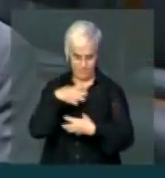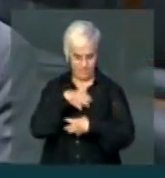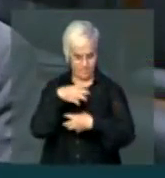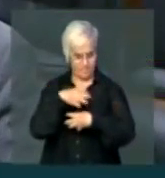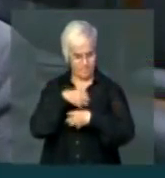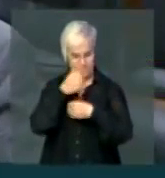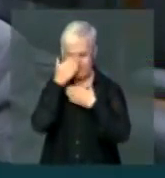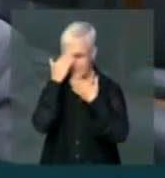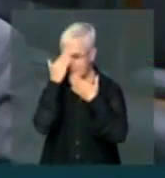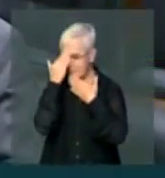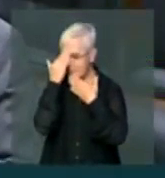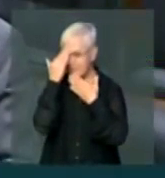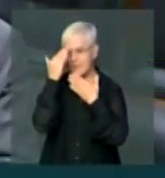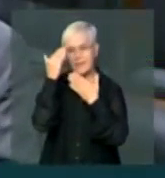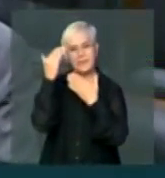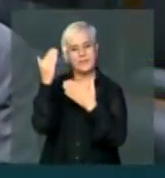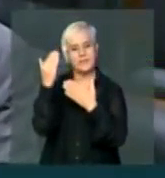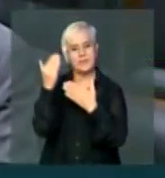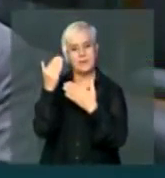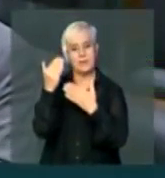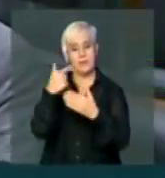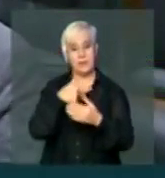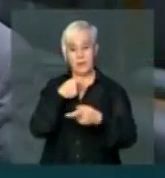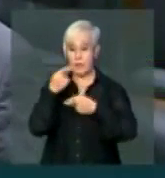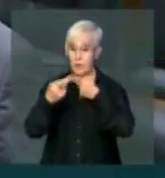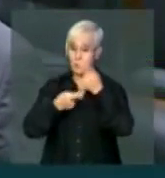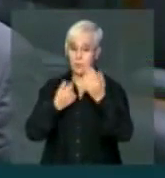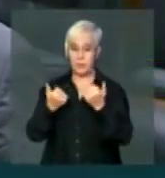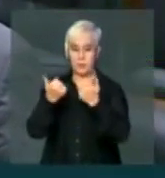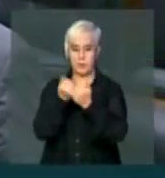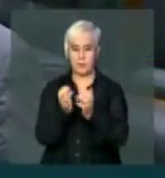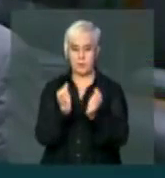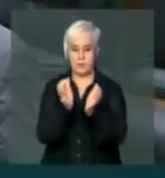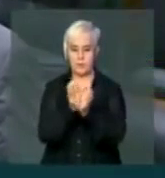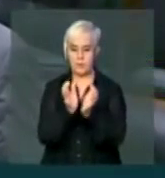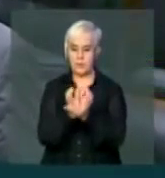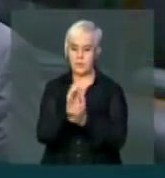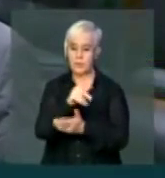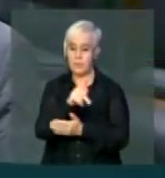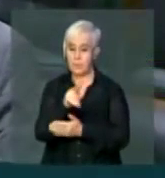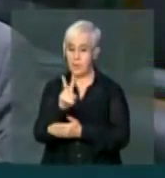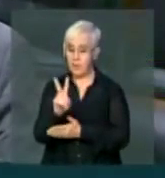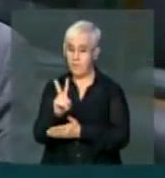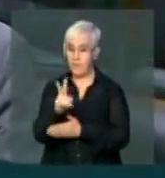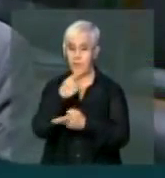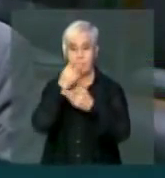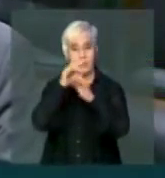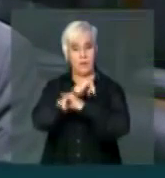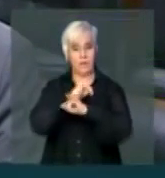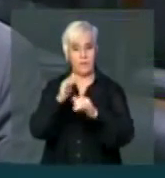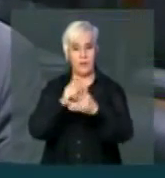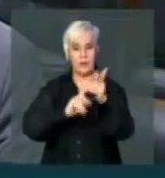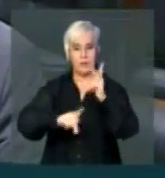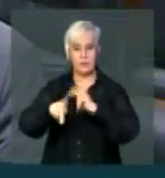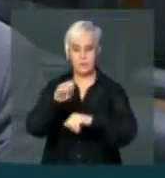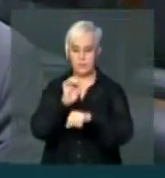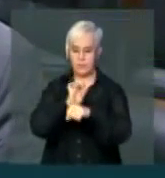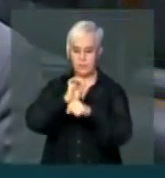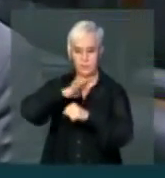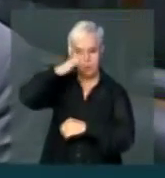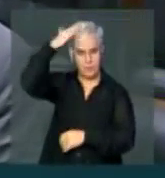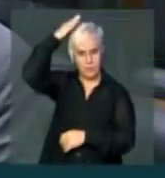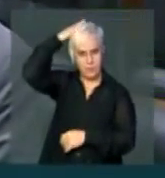de gratidão, e eu estou falando isso em nome da bancada do Partido Verde, ao povo do Estado do Paraná